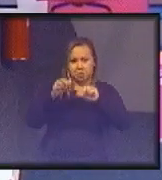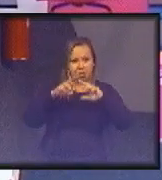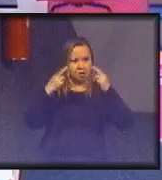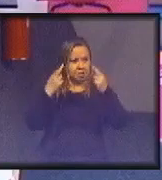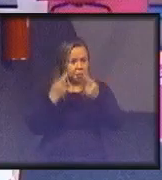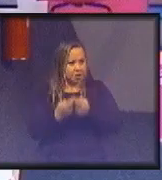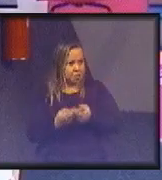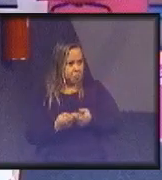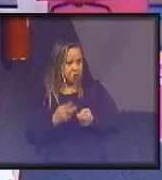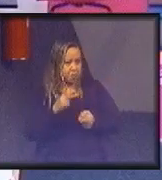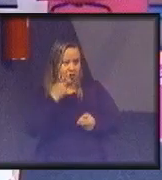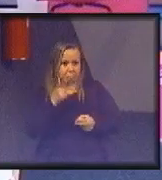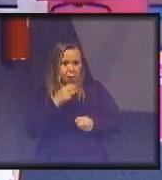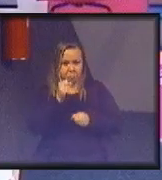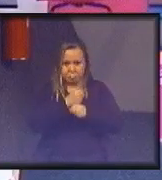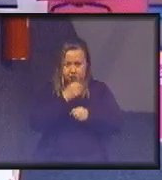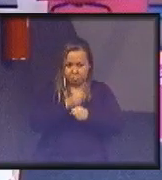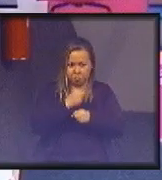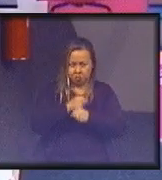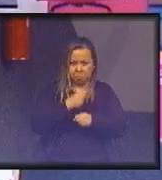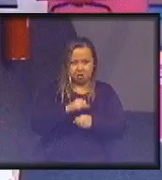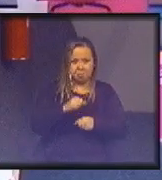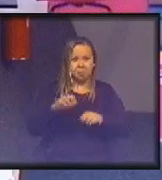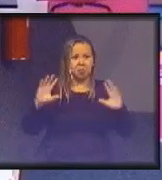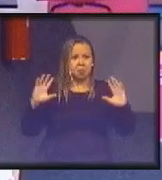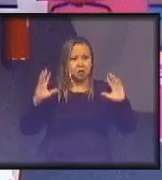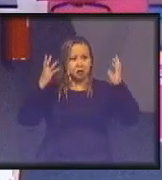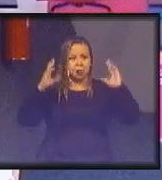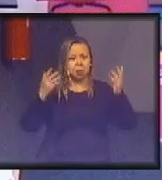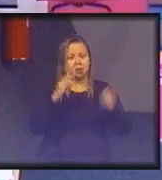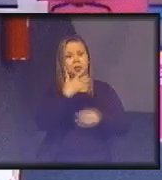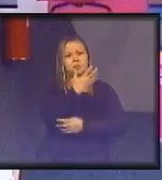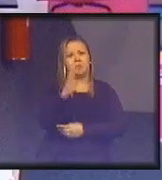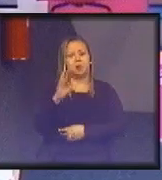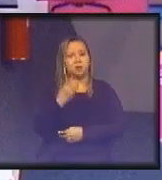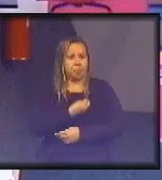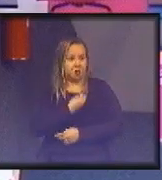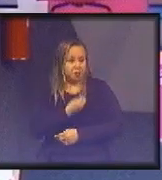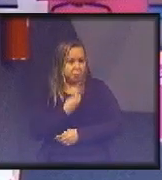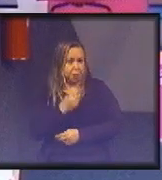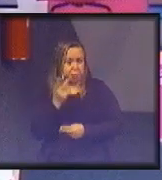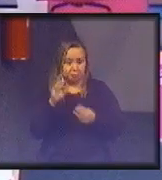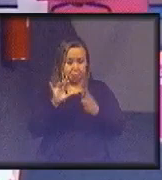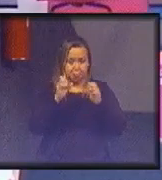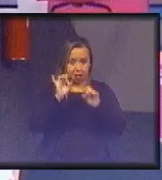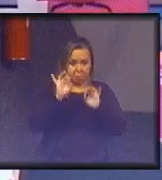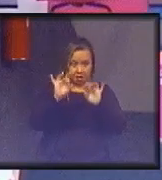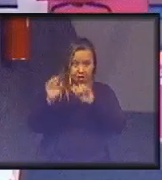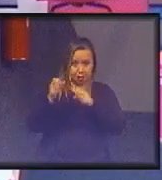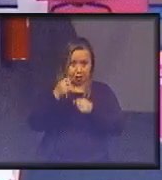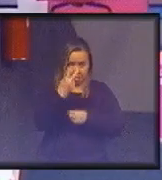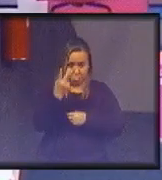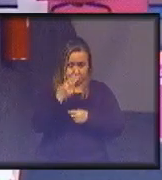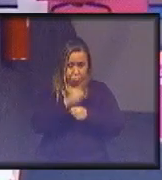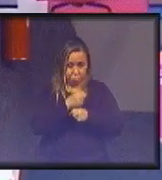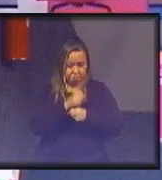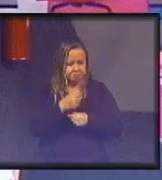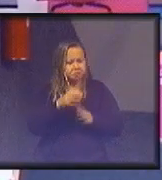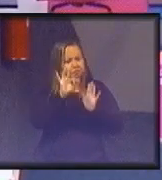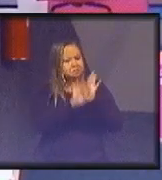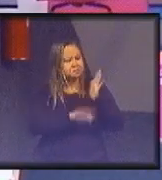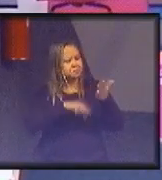clima, todo ano, no caso de biodiversidade, a cada dois anos, e assim por diante. Daí, quando foram ver o texto